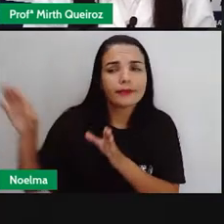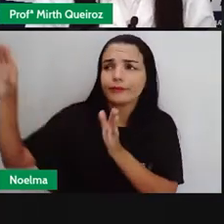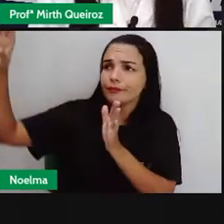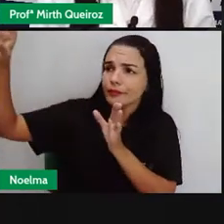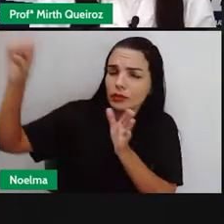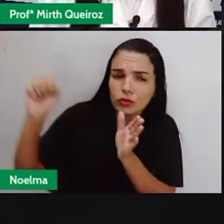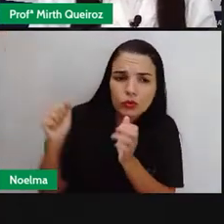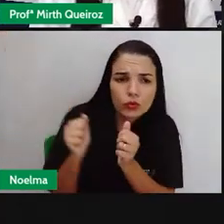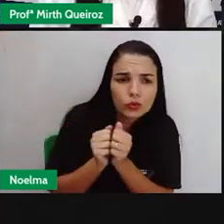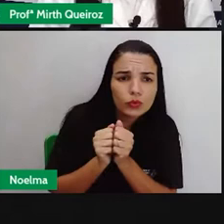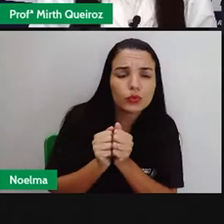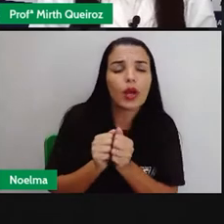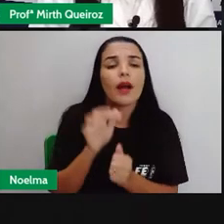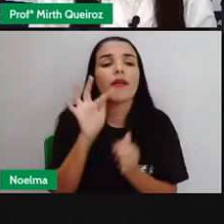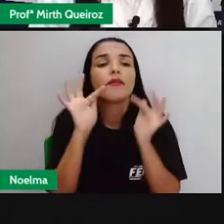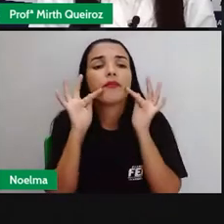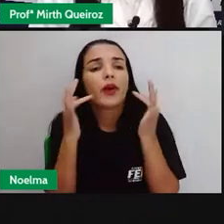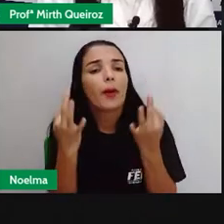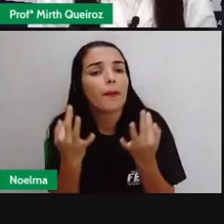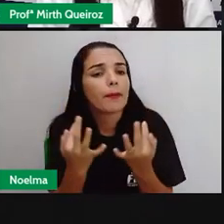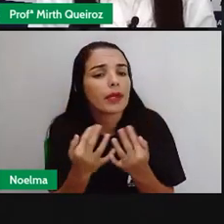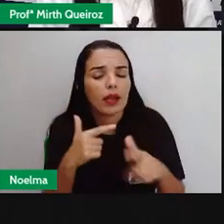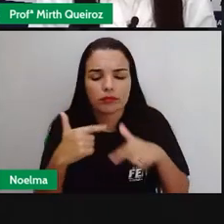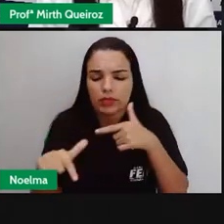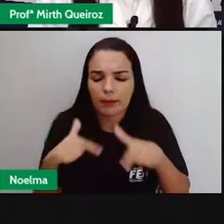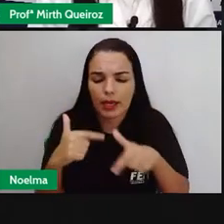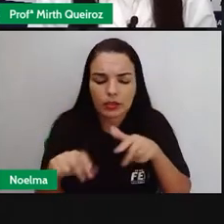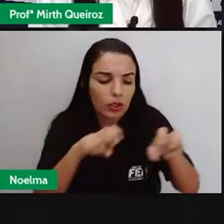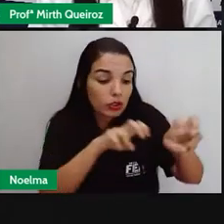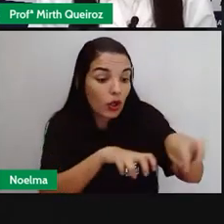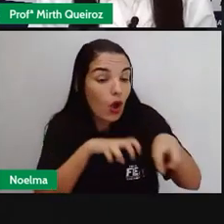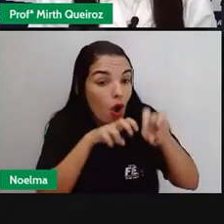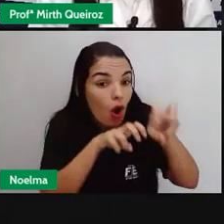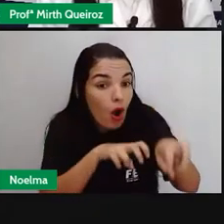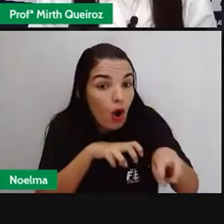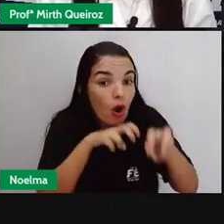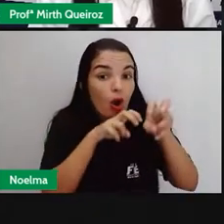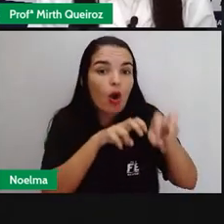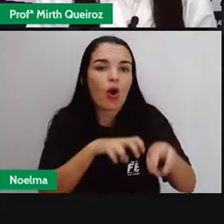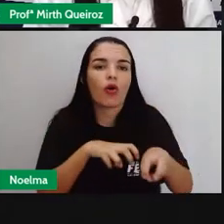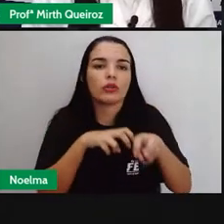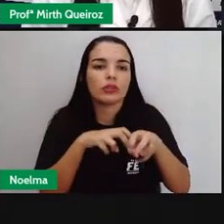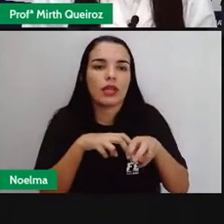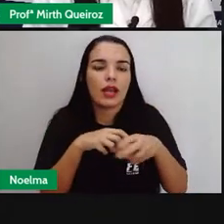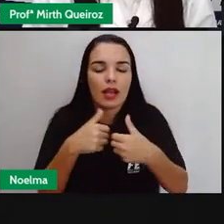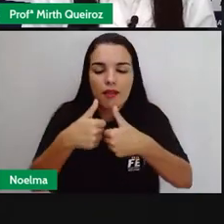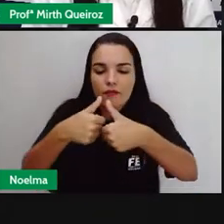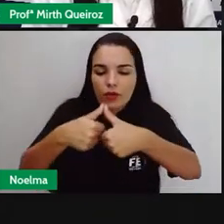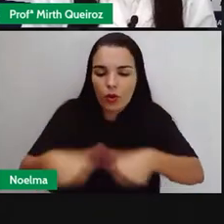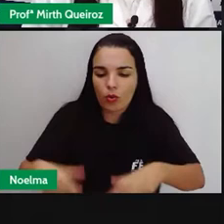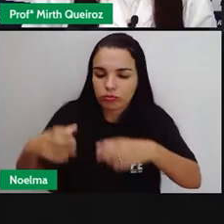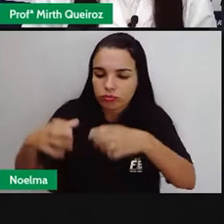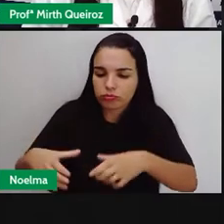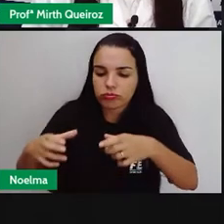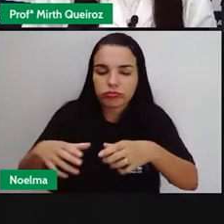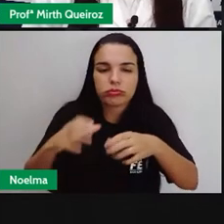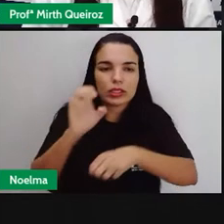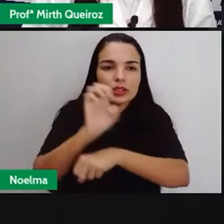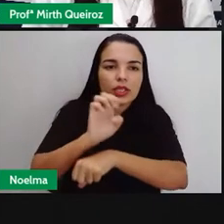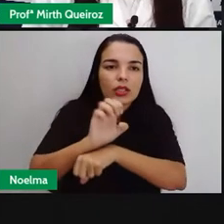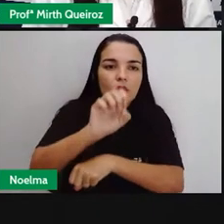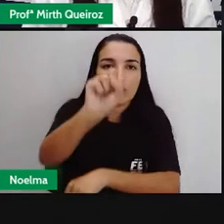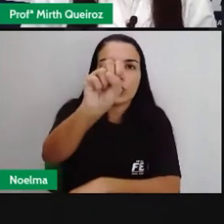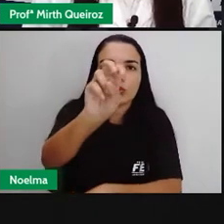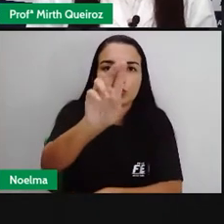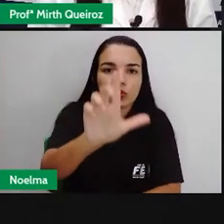aí já nas plantações. Os lavradores alemães se instalaram no Rio Grande do Sul, em Santa Catarina e no Espírito Santo.